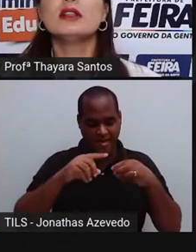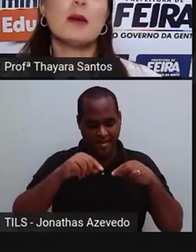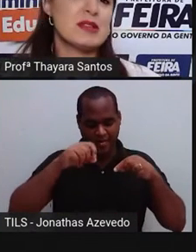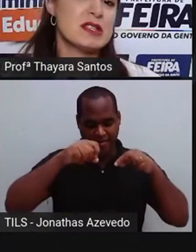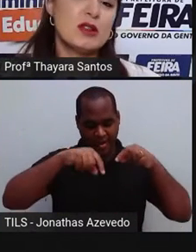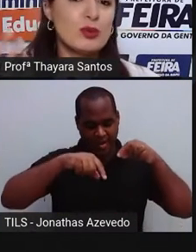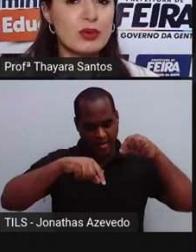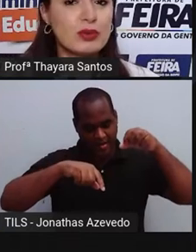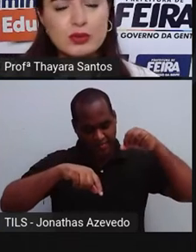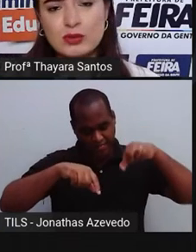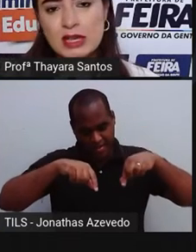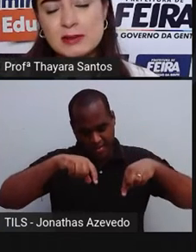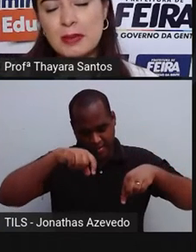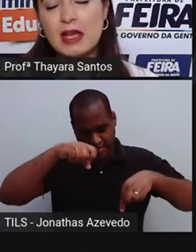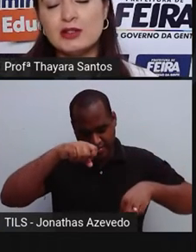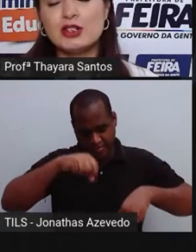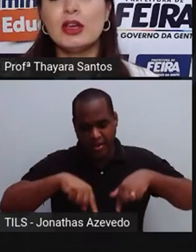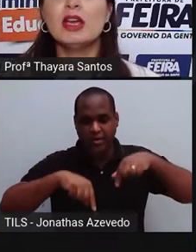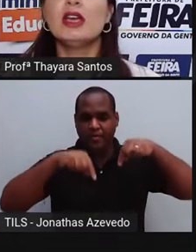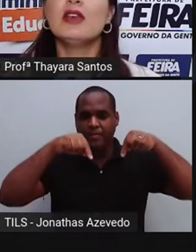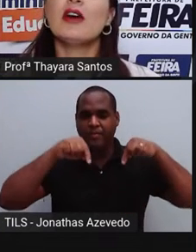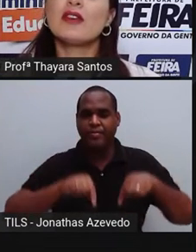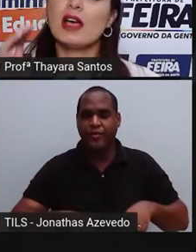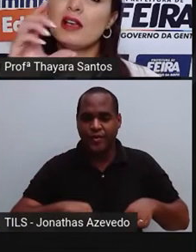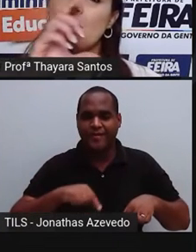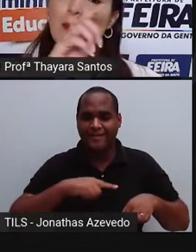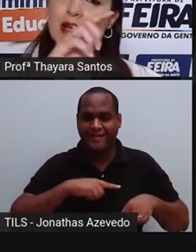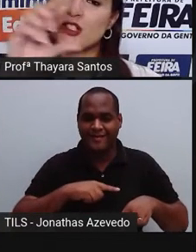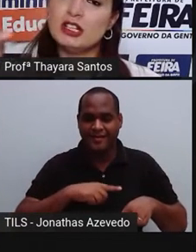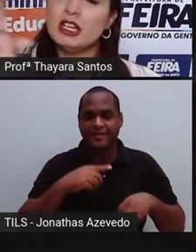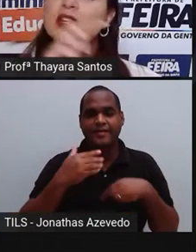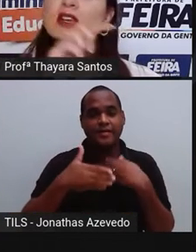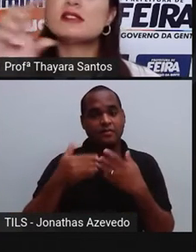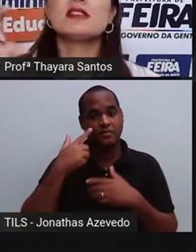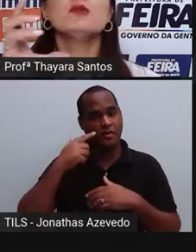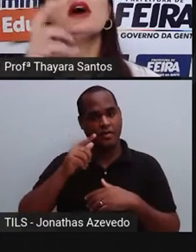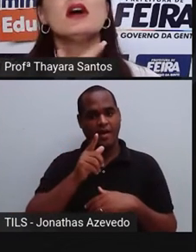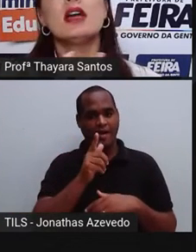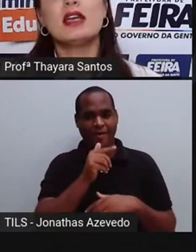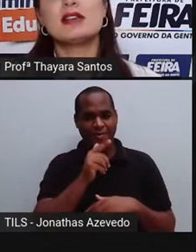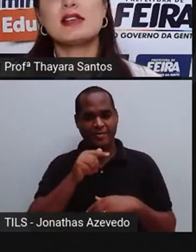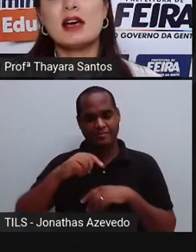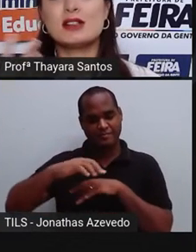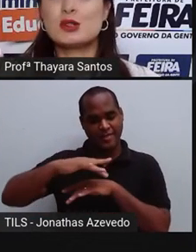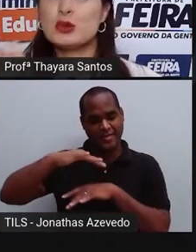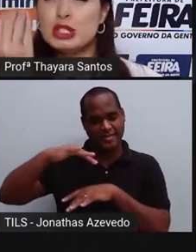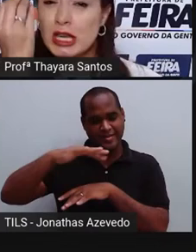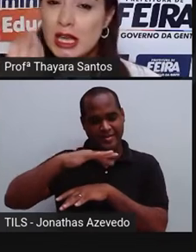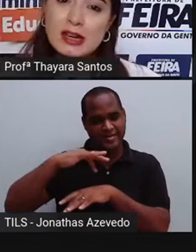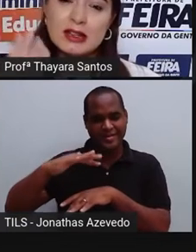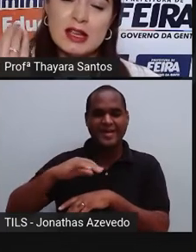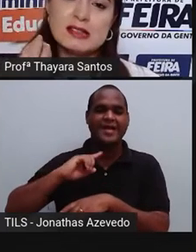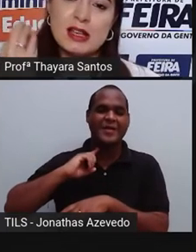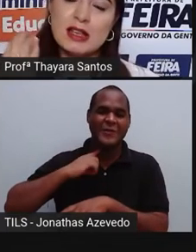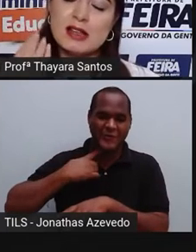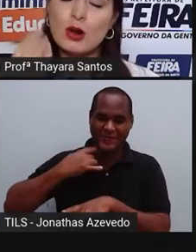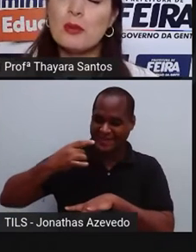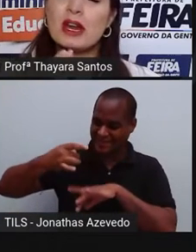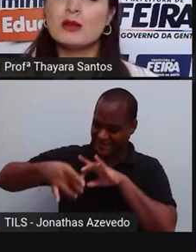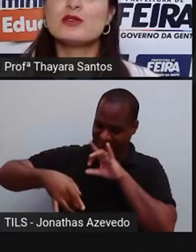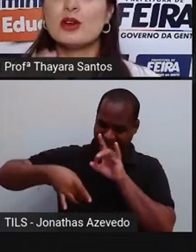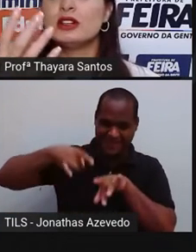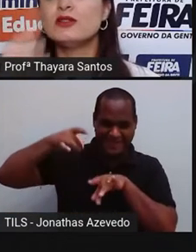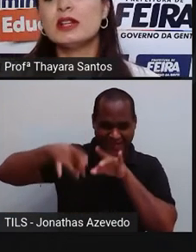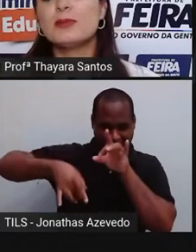fundo da piscina ou para fundo do recipiente. E vai ficar a parte líquida em cima, e essa sujeira, esse